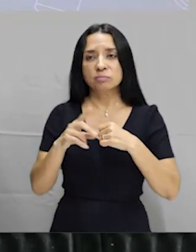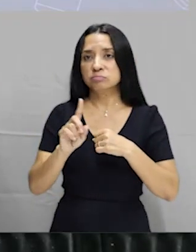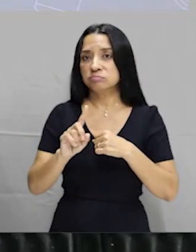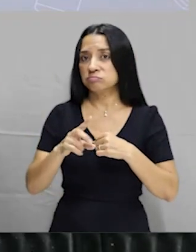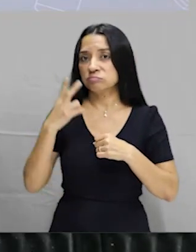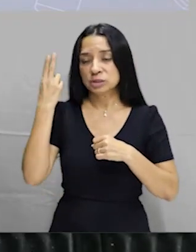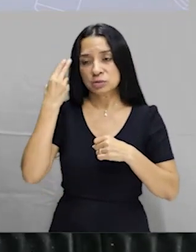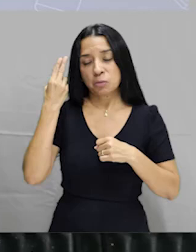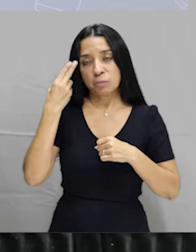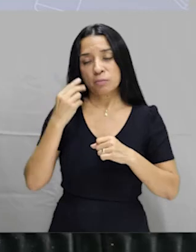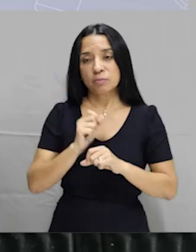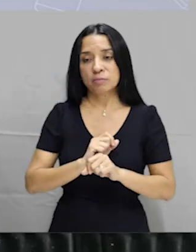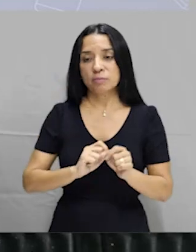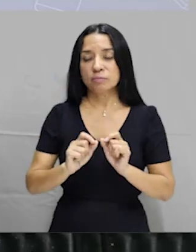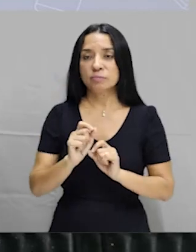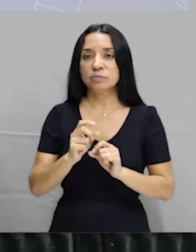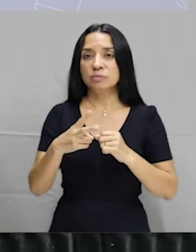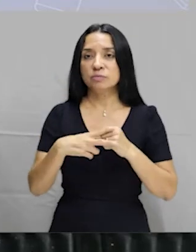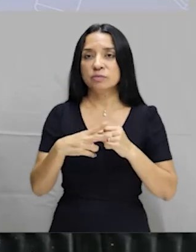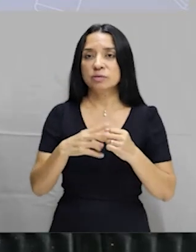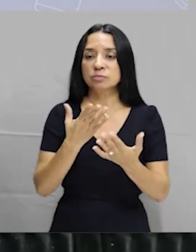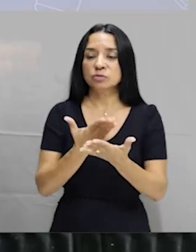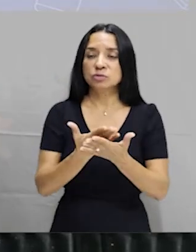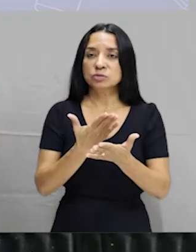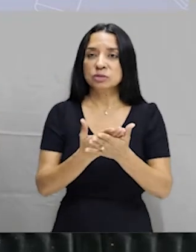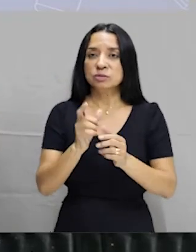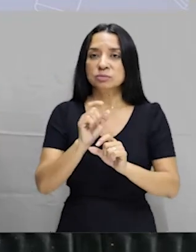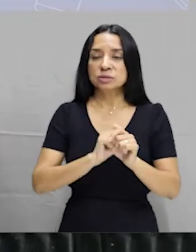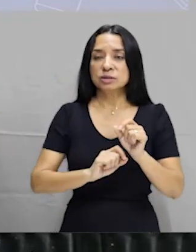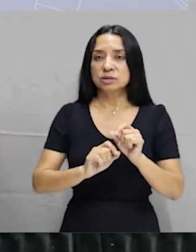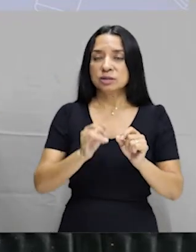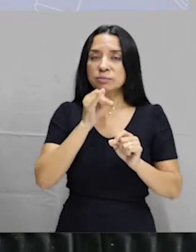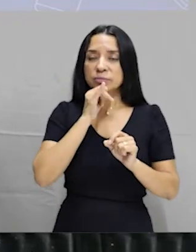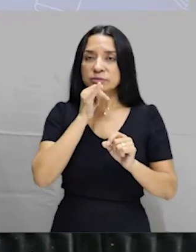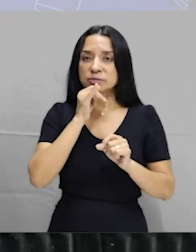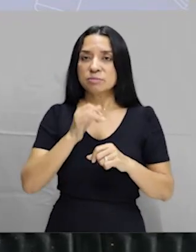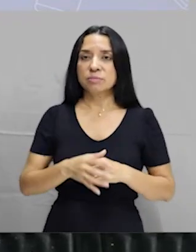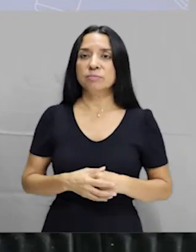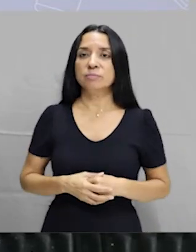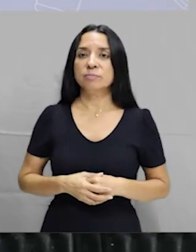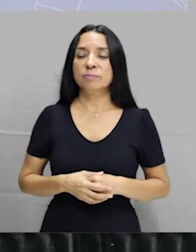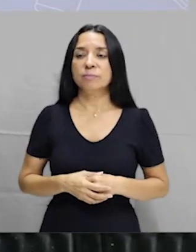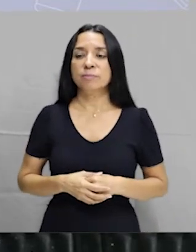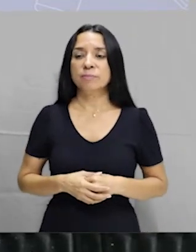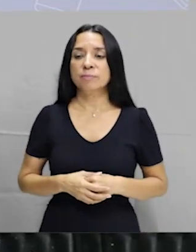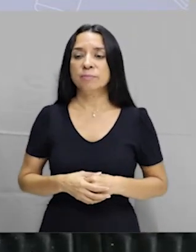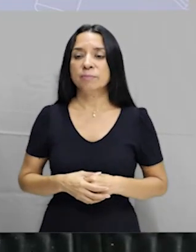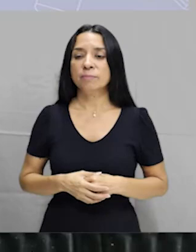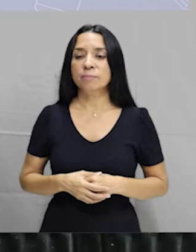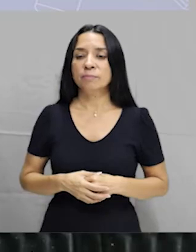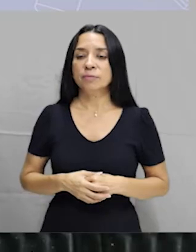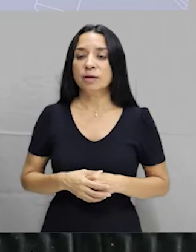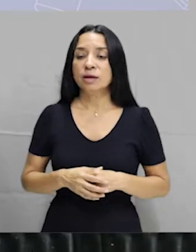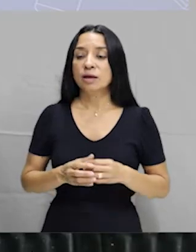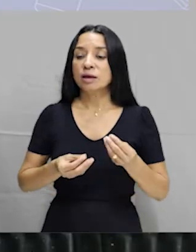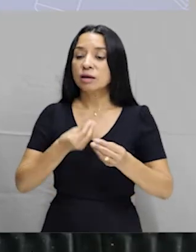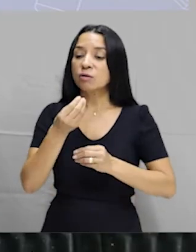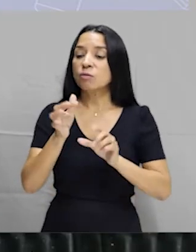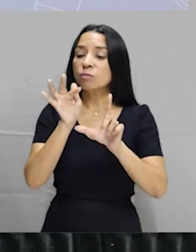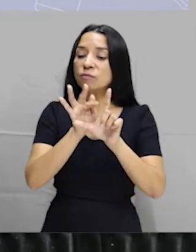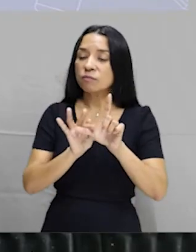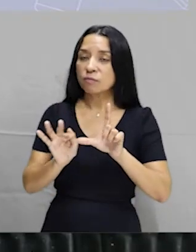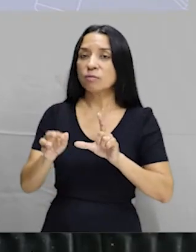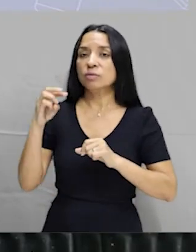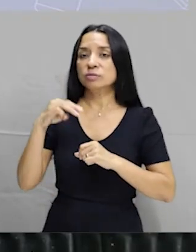É um verbo que nós estudamos aqui, demos exemplos. Mas isso aqui é que nem fórmula de matemática,